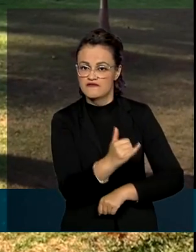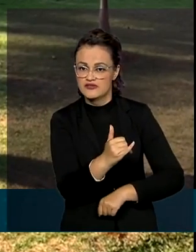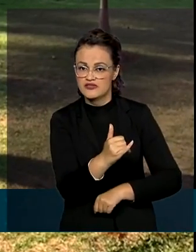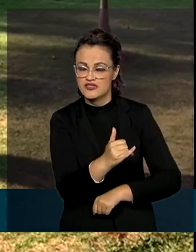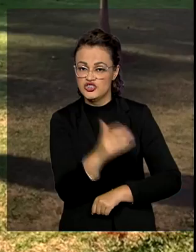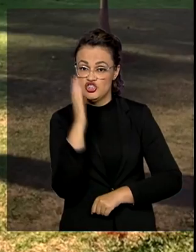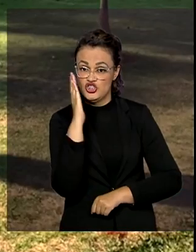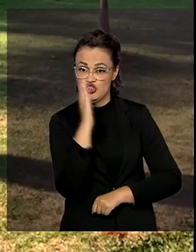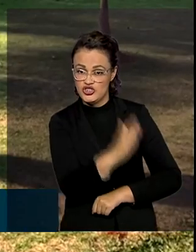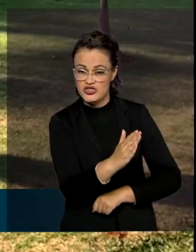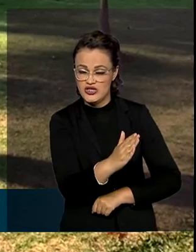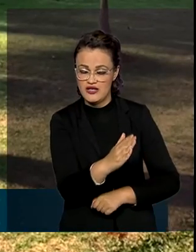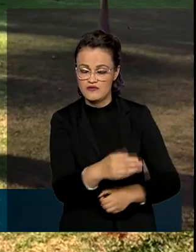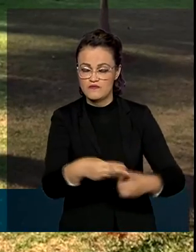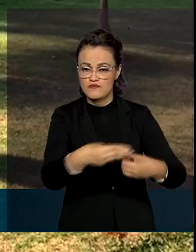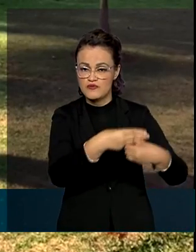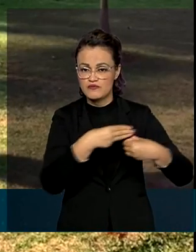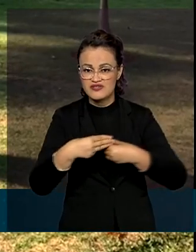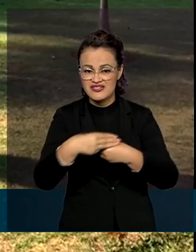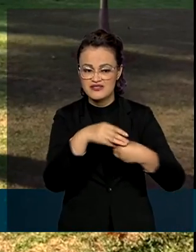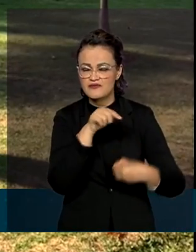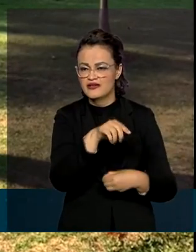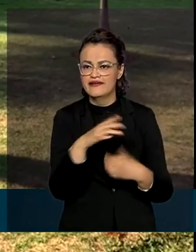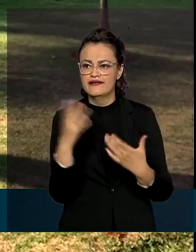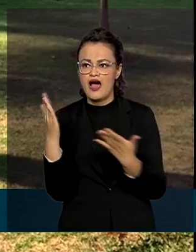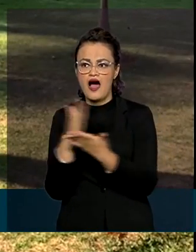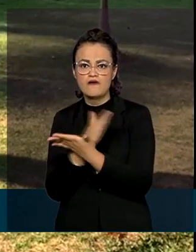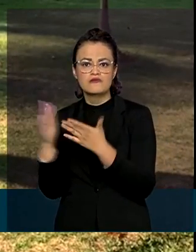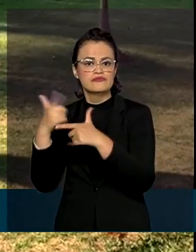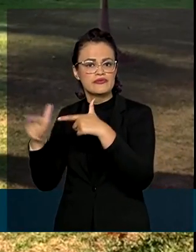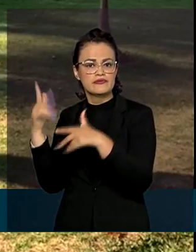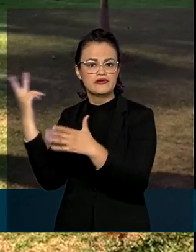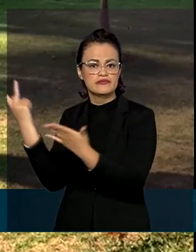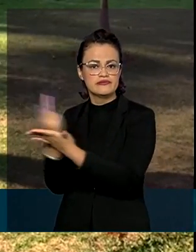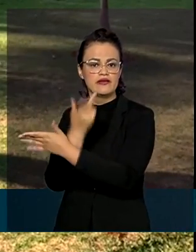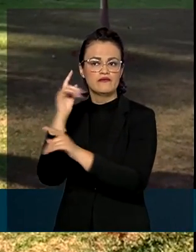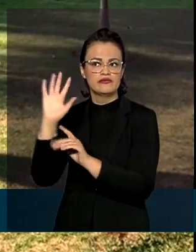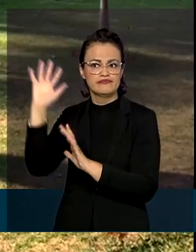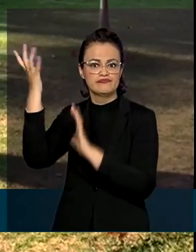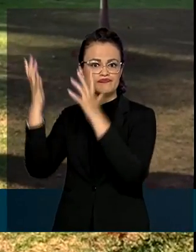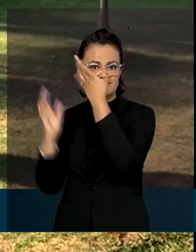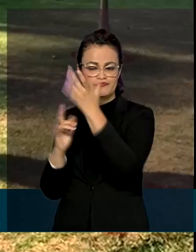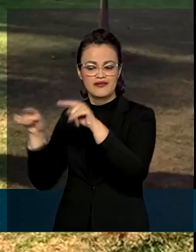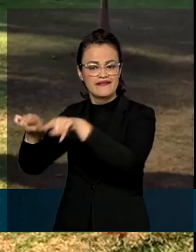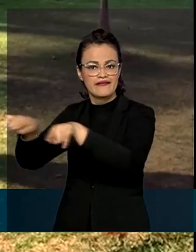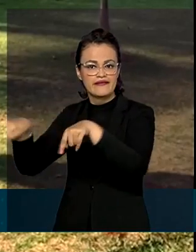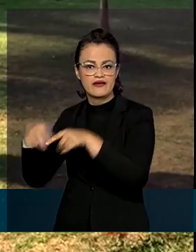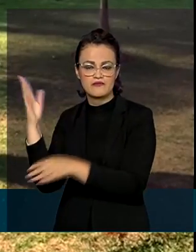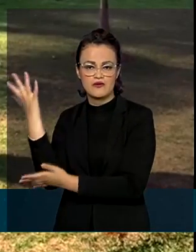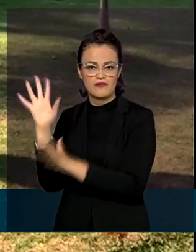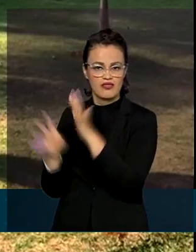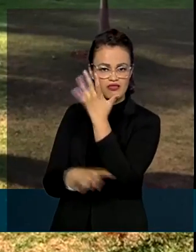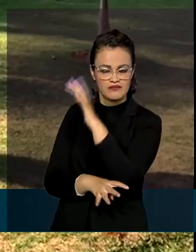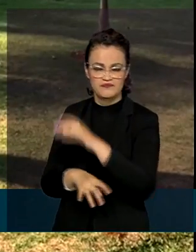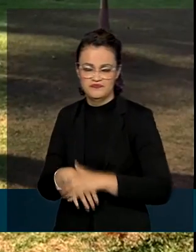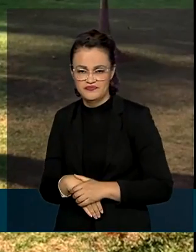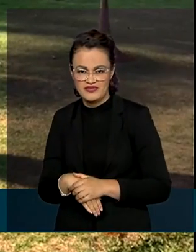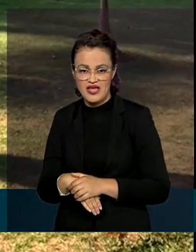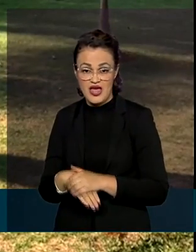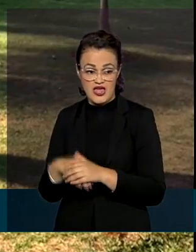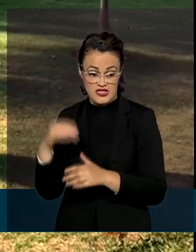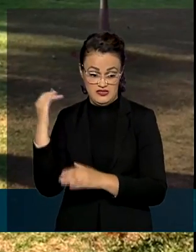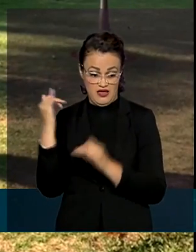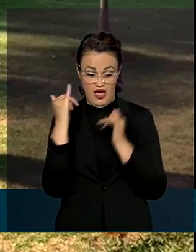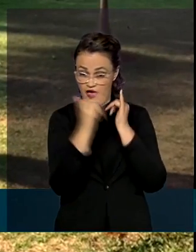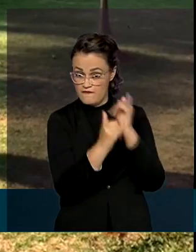diretamente para o município sobre eventuais problemas encontrados em áreas verdes da cidade. Os alertas